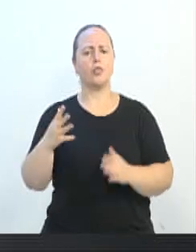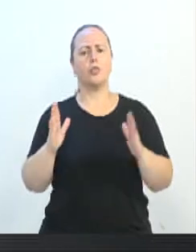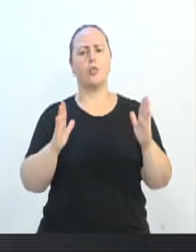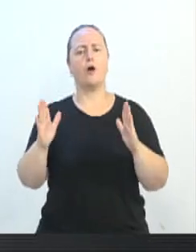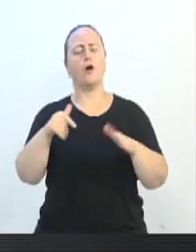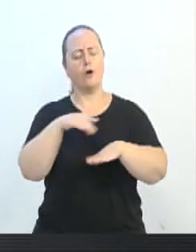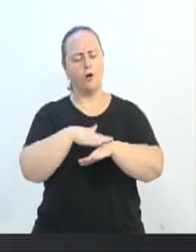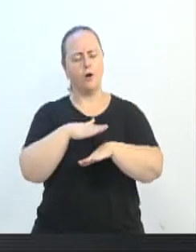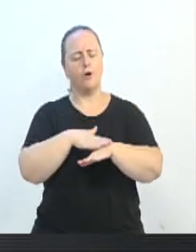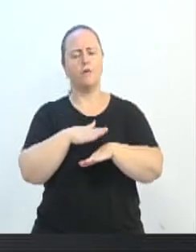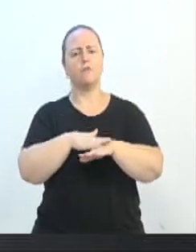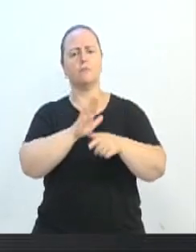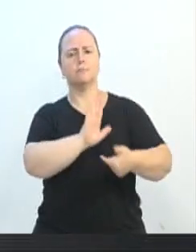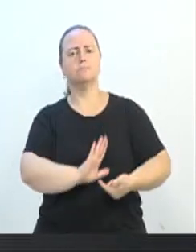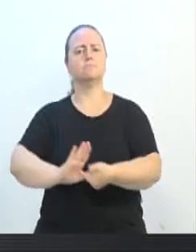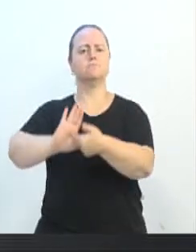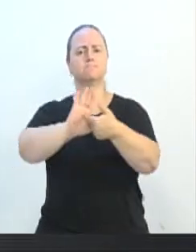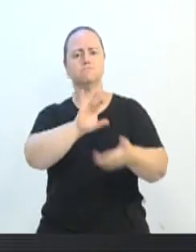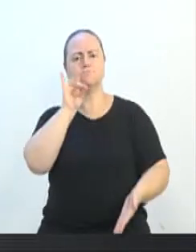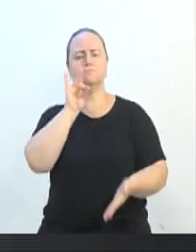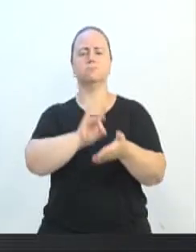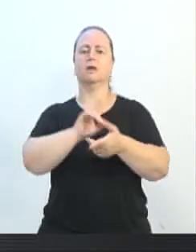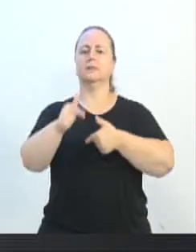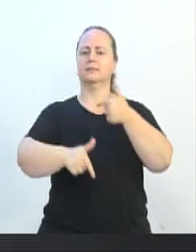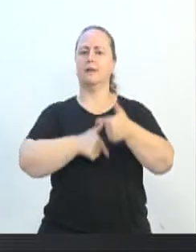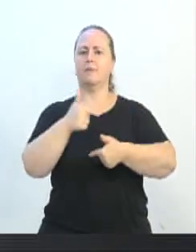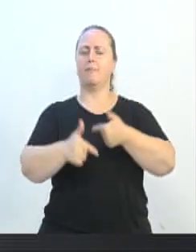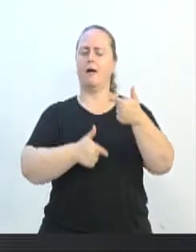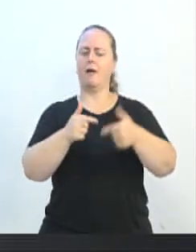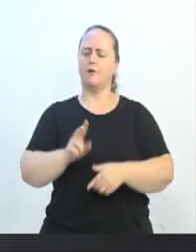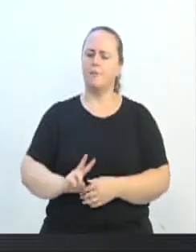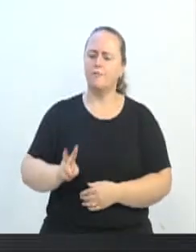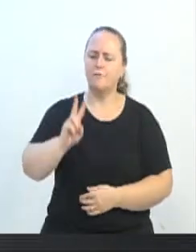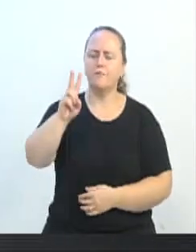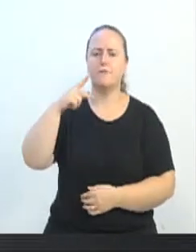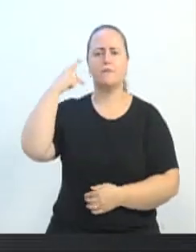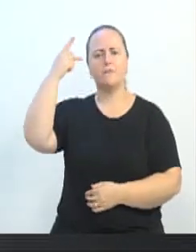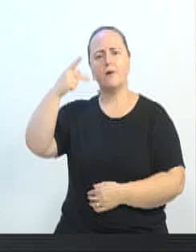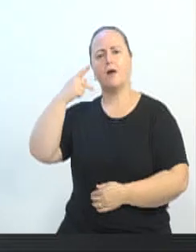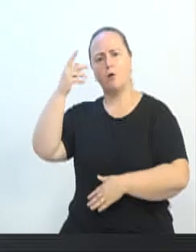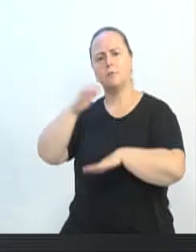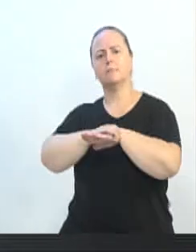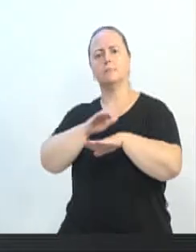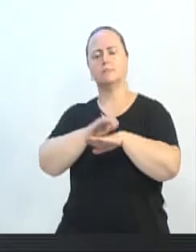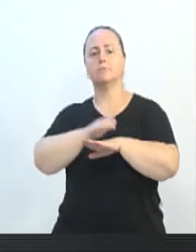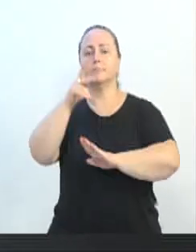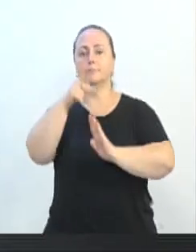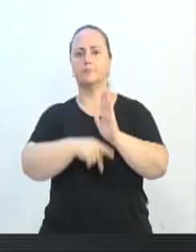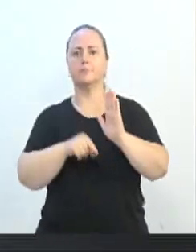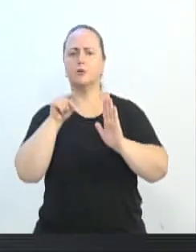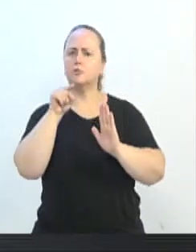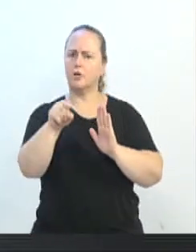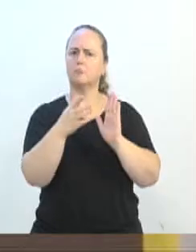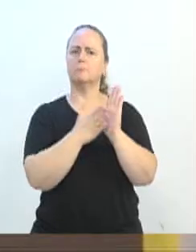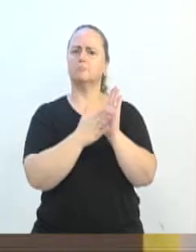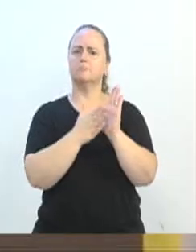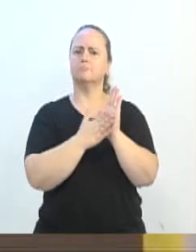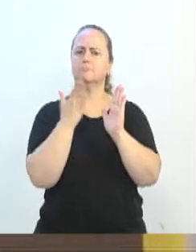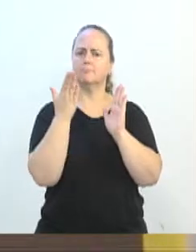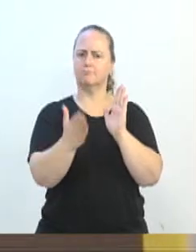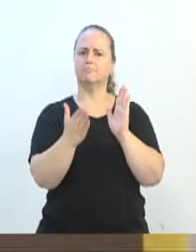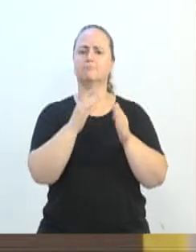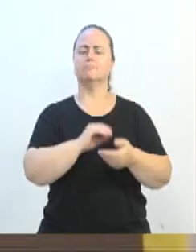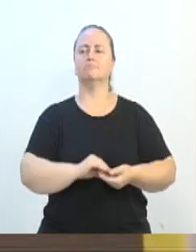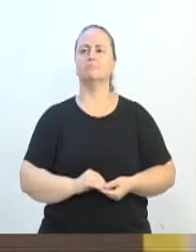é de extrema importância. Valorizar os parlamentares dessa casa que fazem projetos iguais. Parabéns. Obrigado,